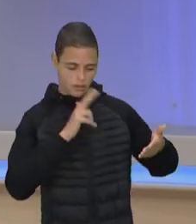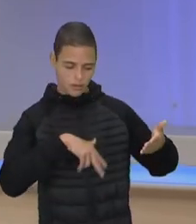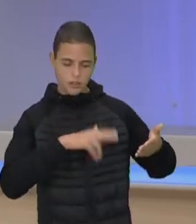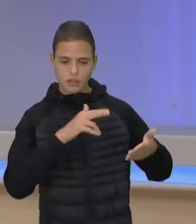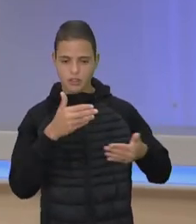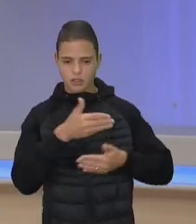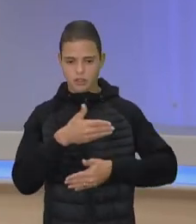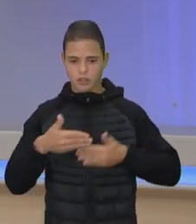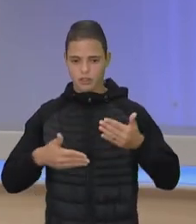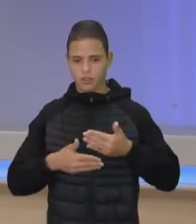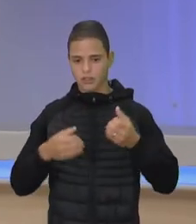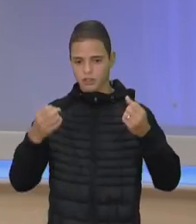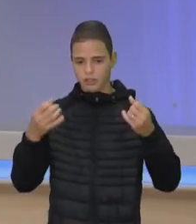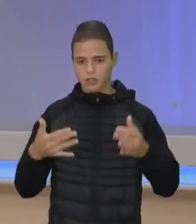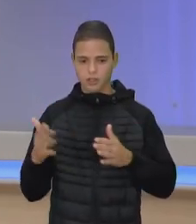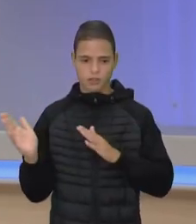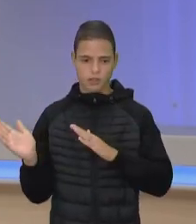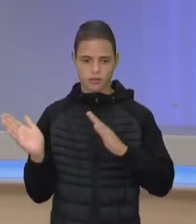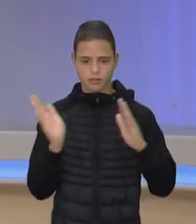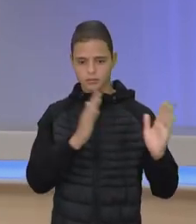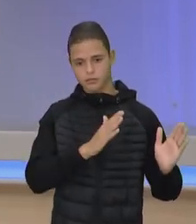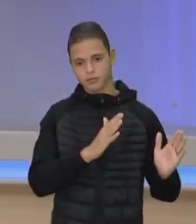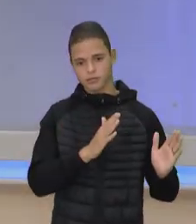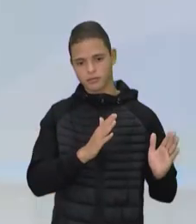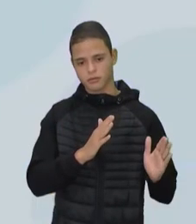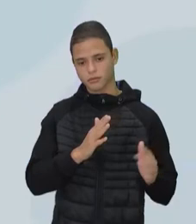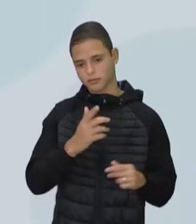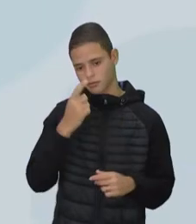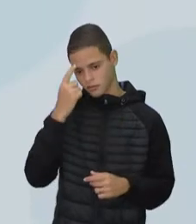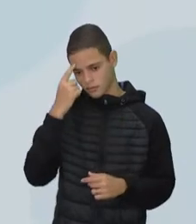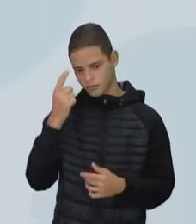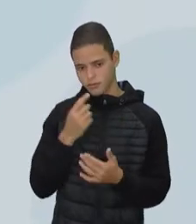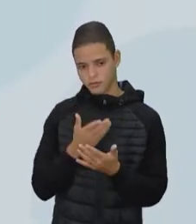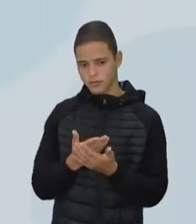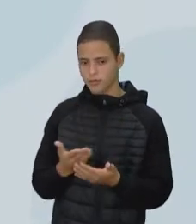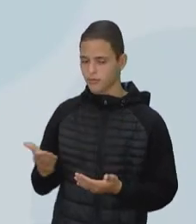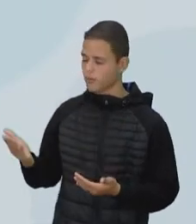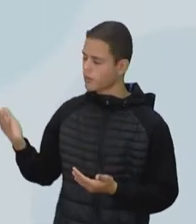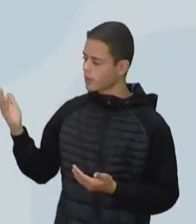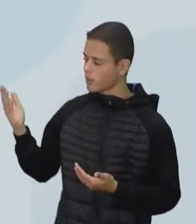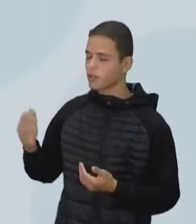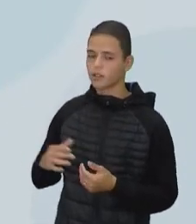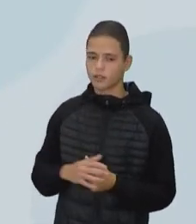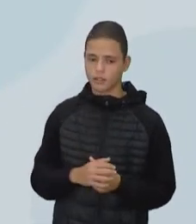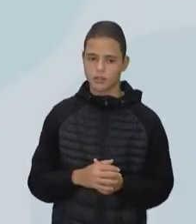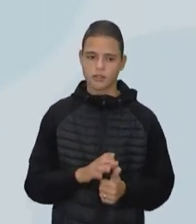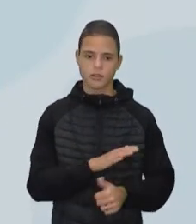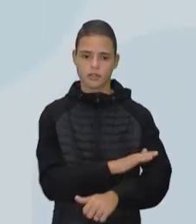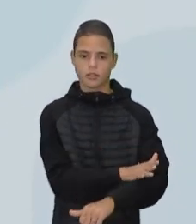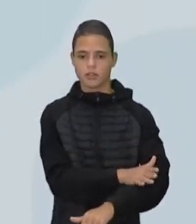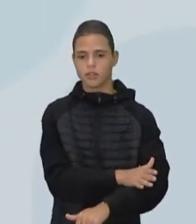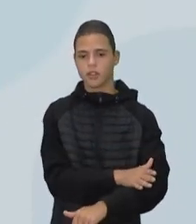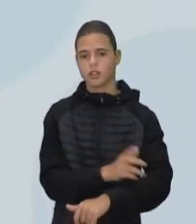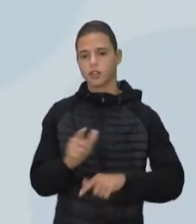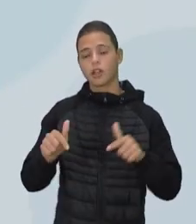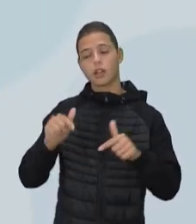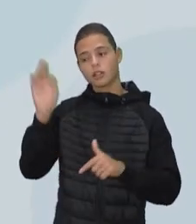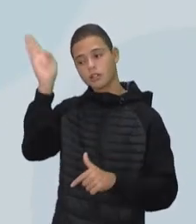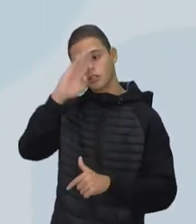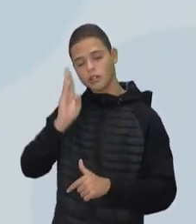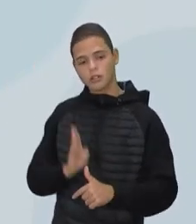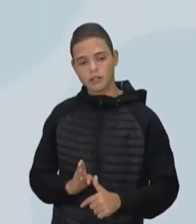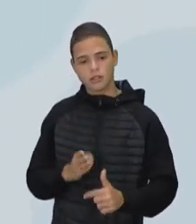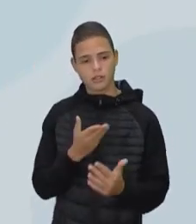que é o seguinte, justamente para retomar a aula, o racismo no trabalho no Brasil. Na aula anterior,